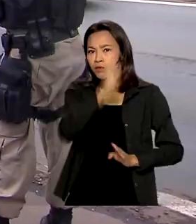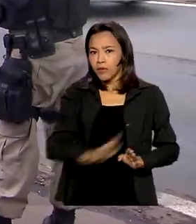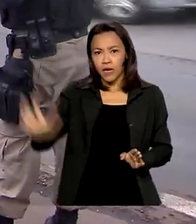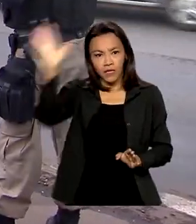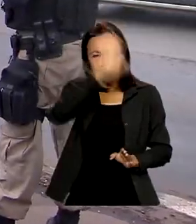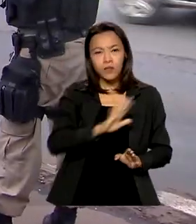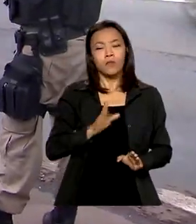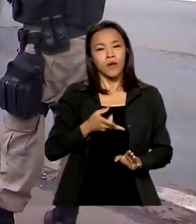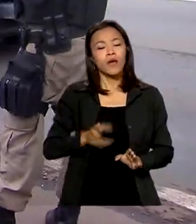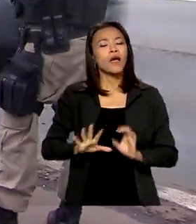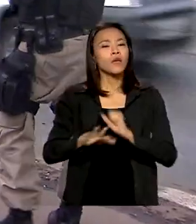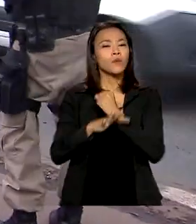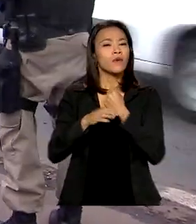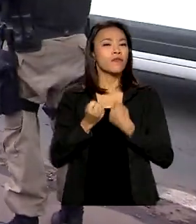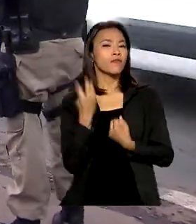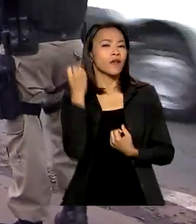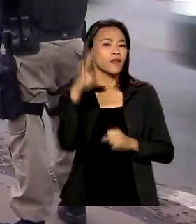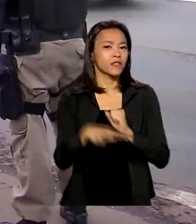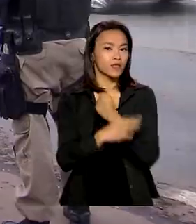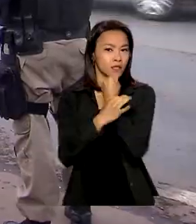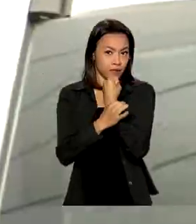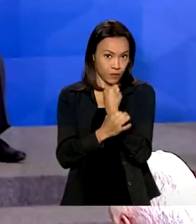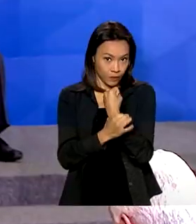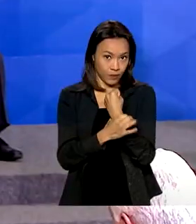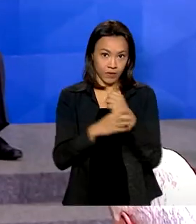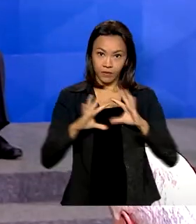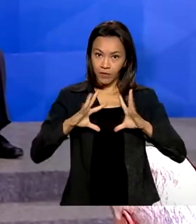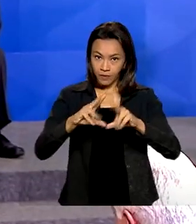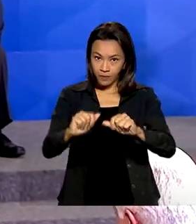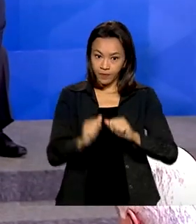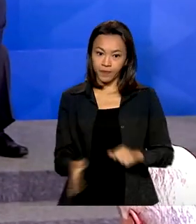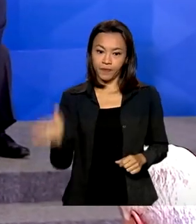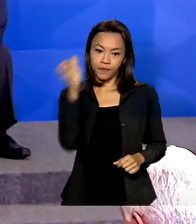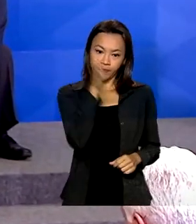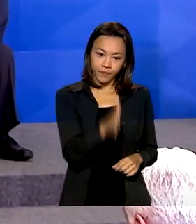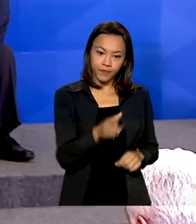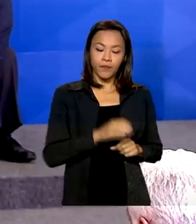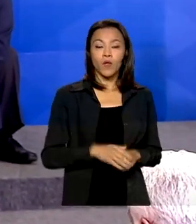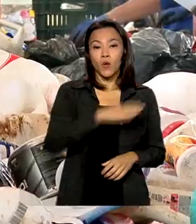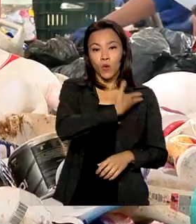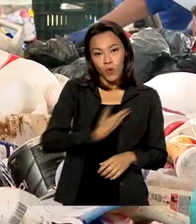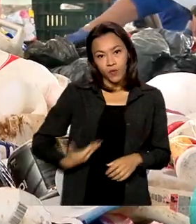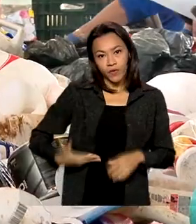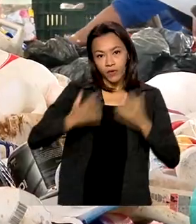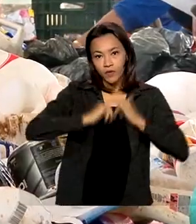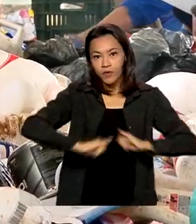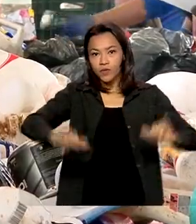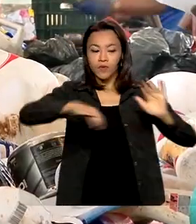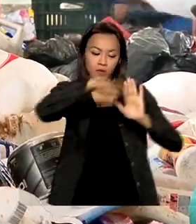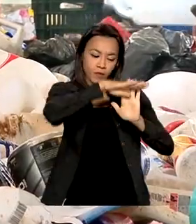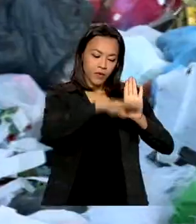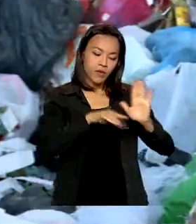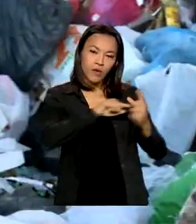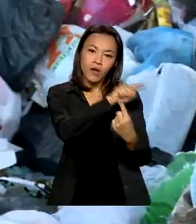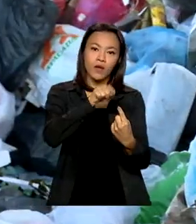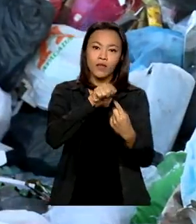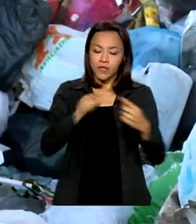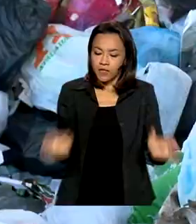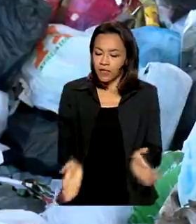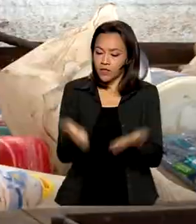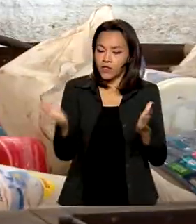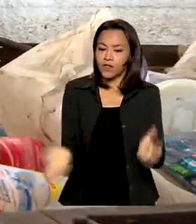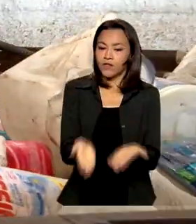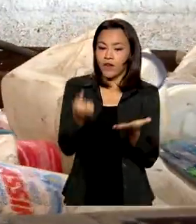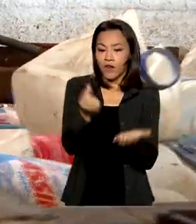segura a motoristas e passageiros. Governo lança programa para incentivar investimentos privados na